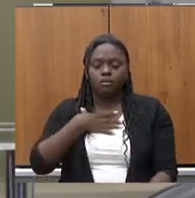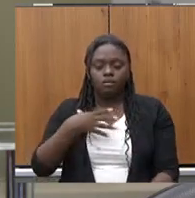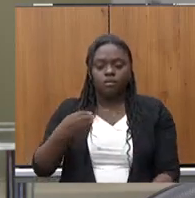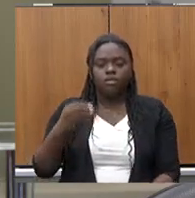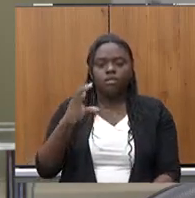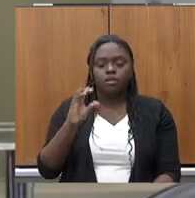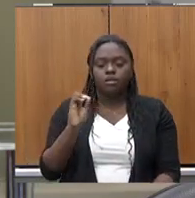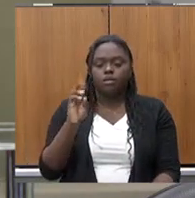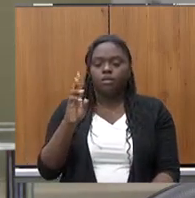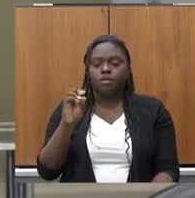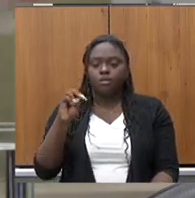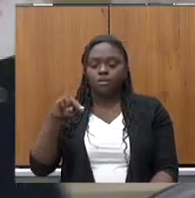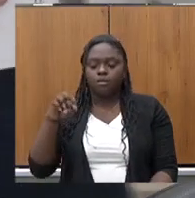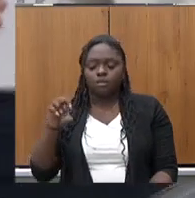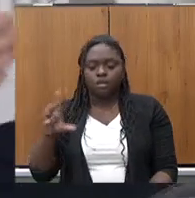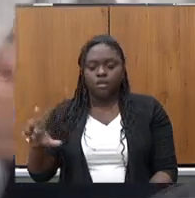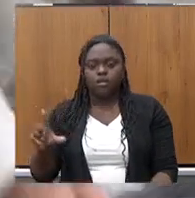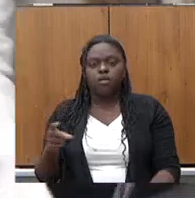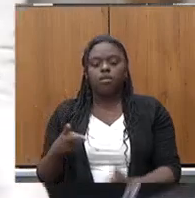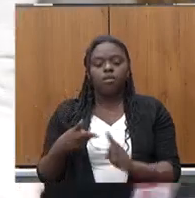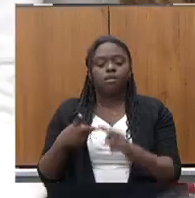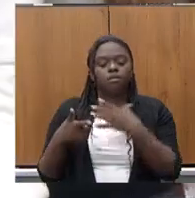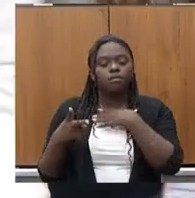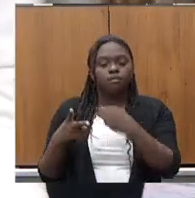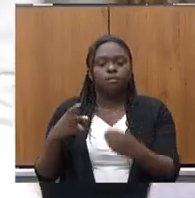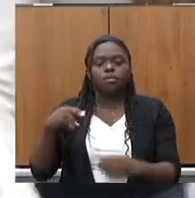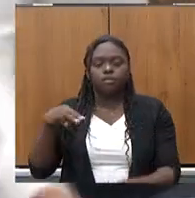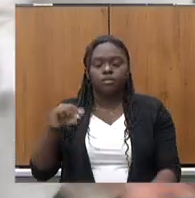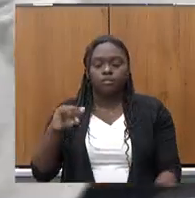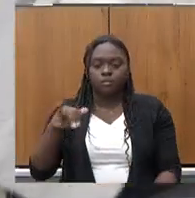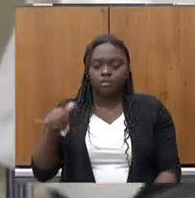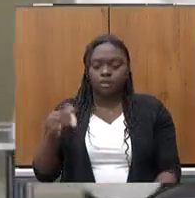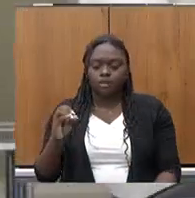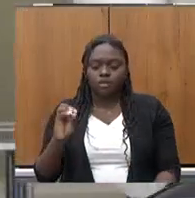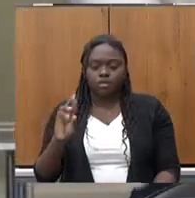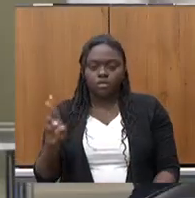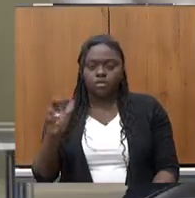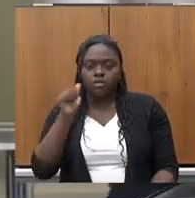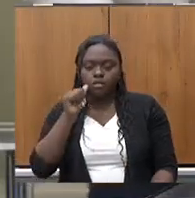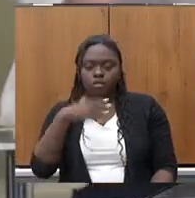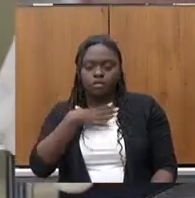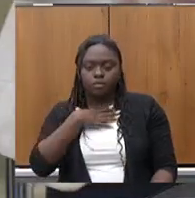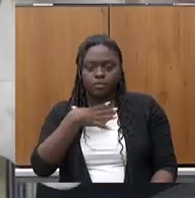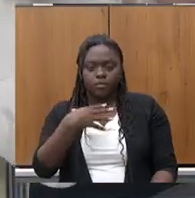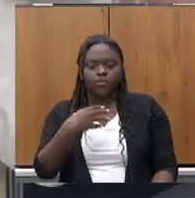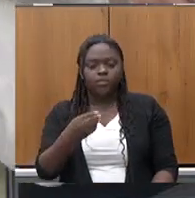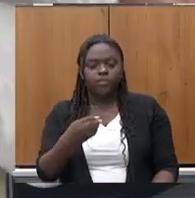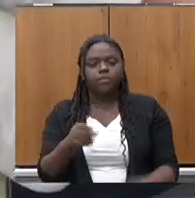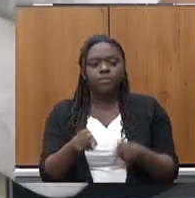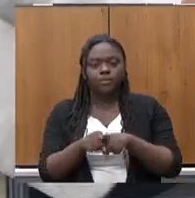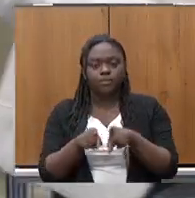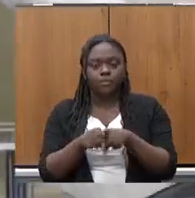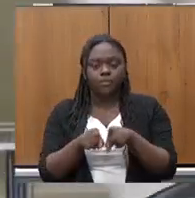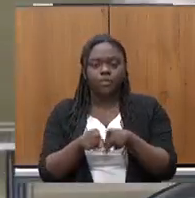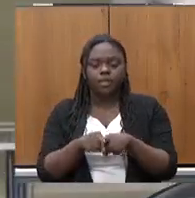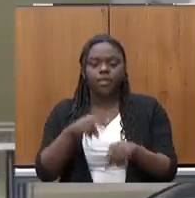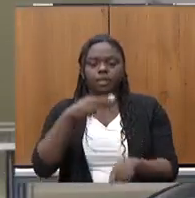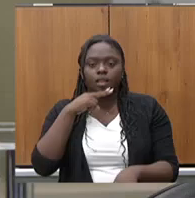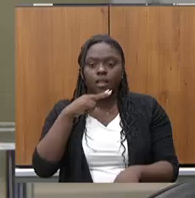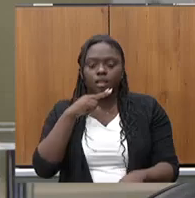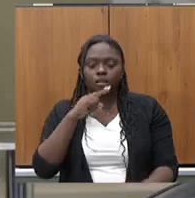Hudson, tem um filho que é major, o major Adelso, a sua filha é o Neide, tem netos que são